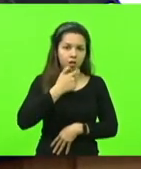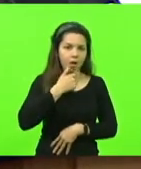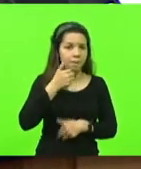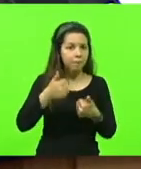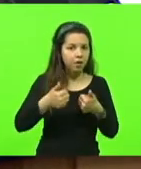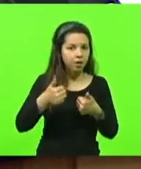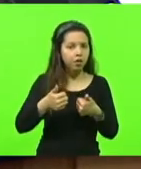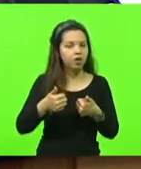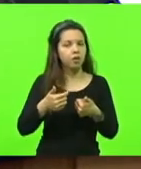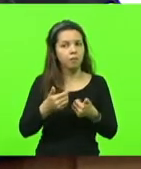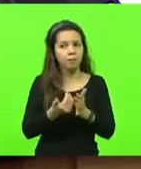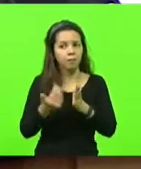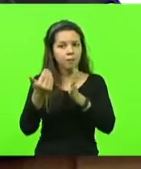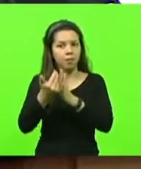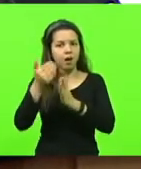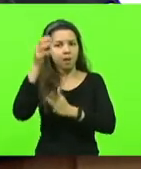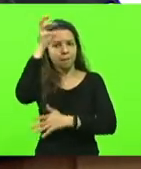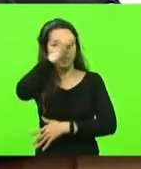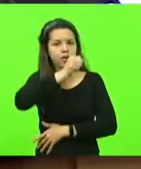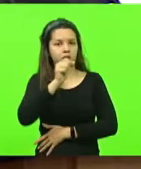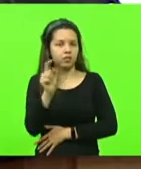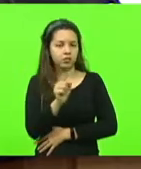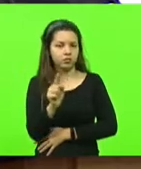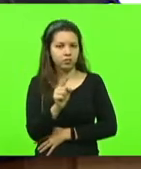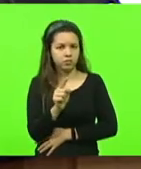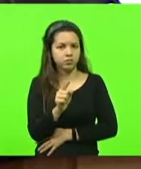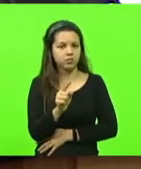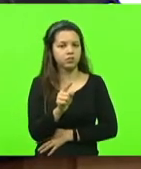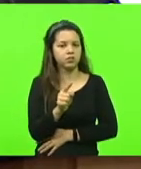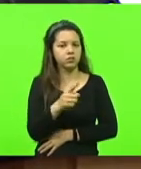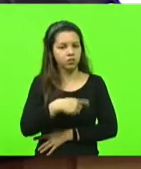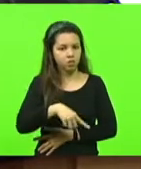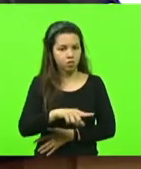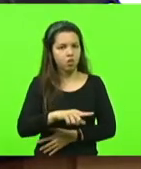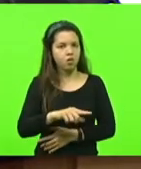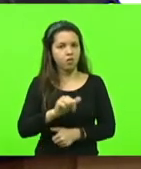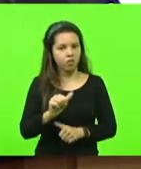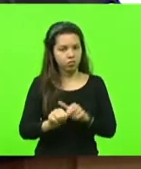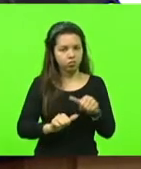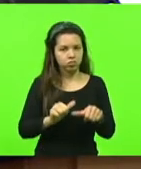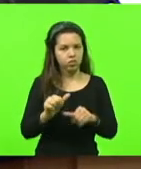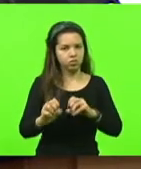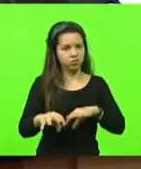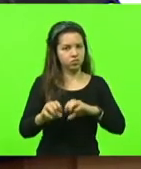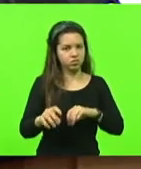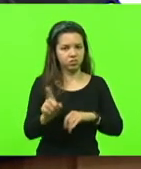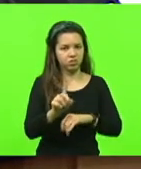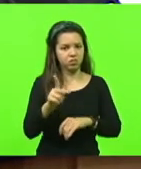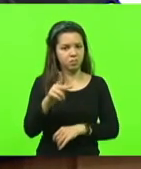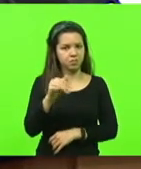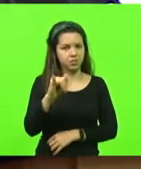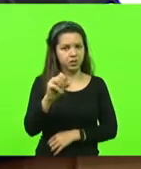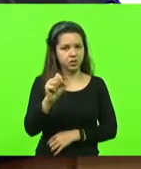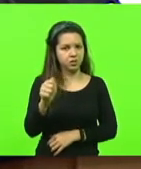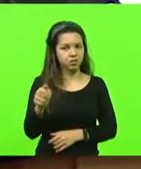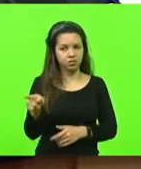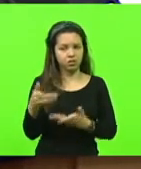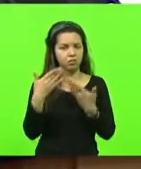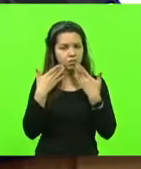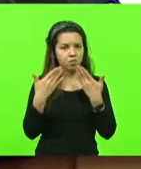aprendam algo a mais. Não é assim que a gente vai consertar o nosso ensino. O PISA está aí para mostrar que nós